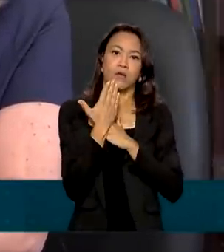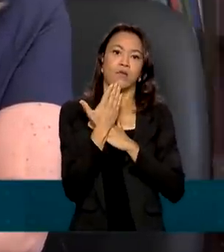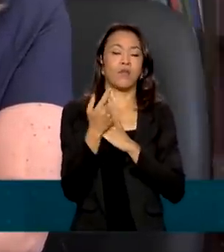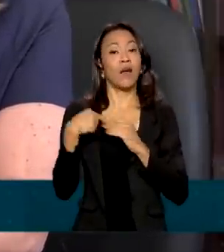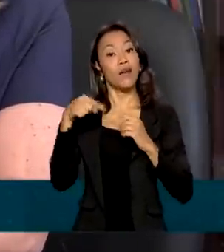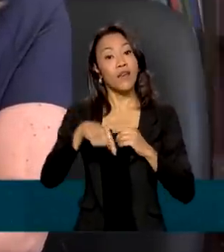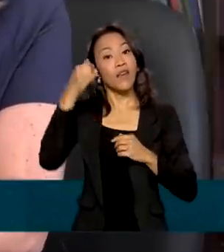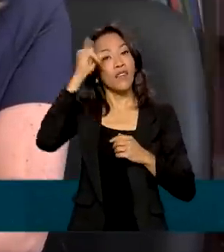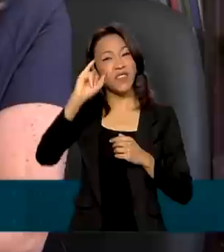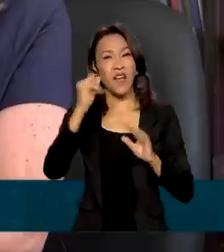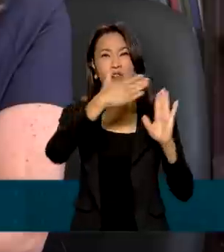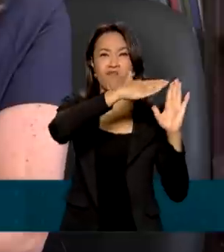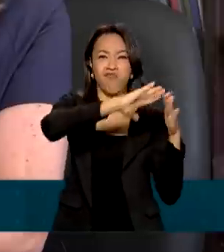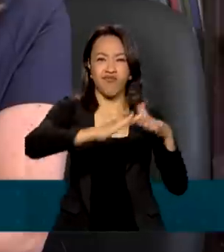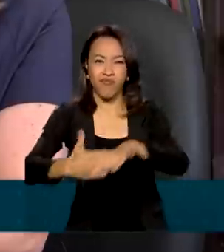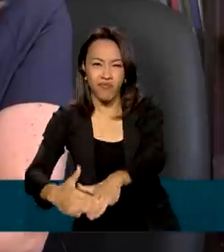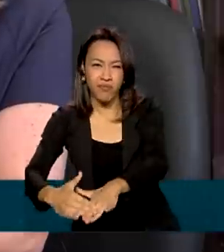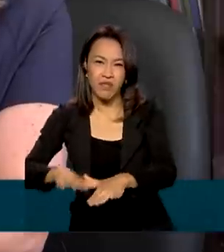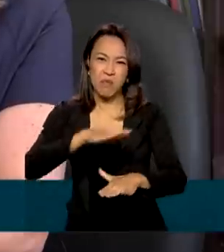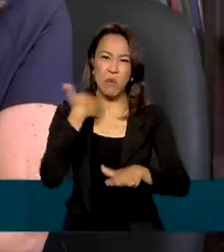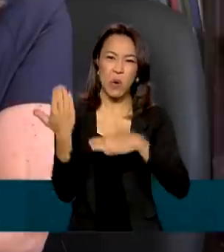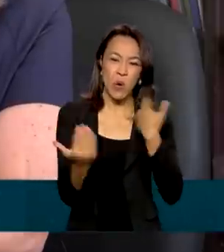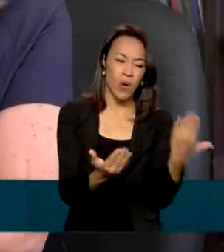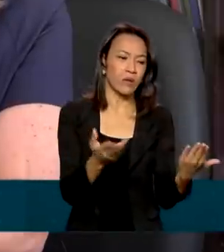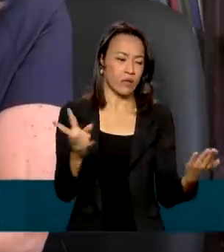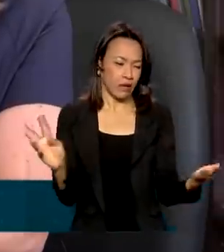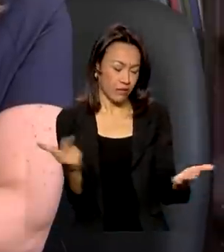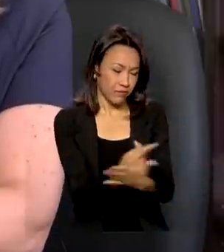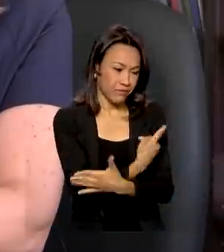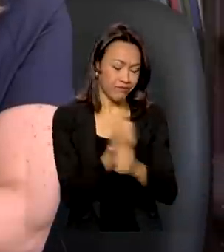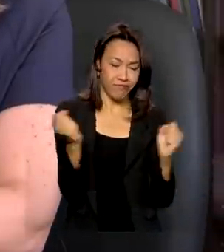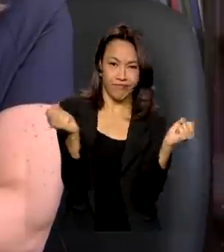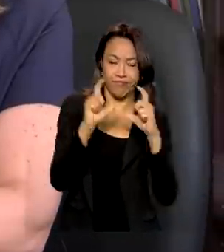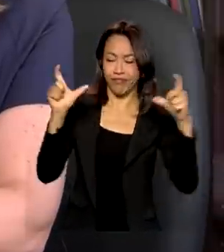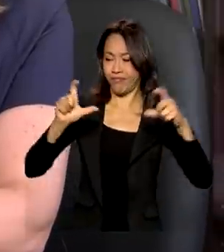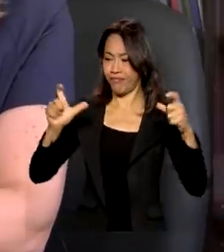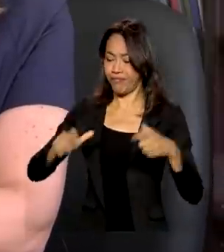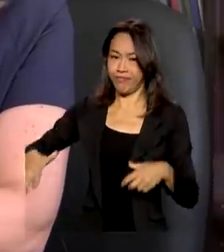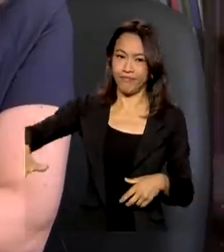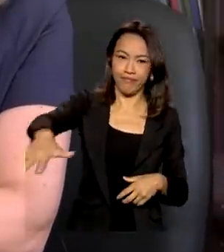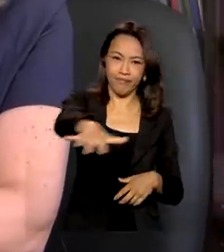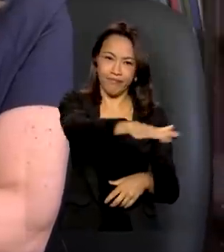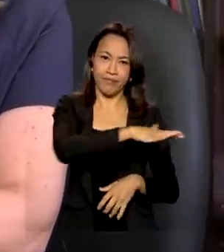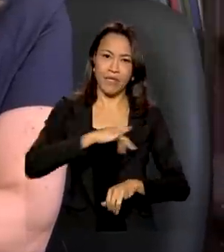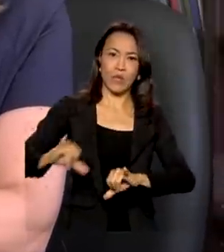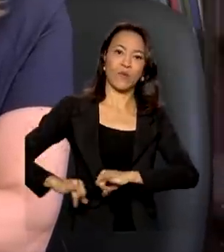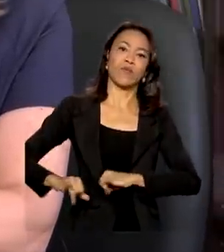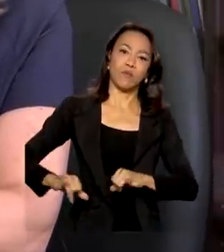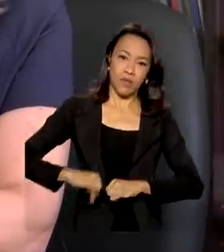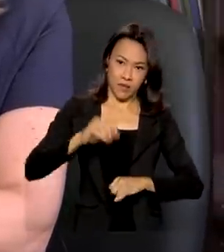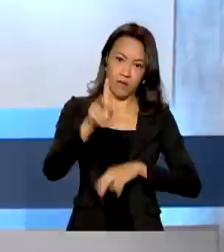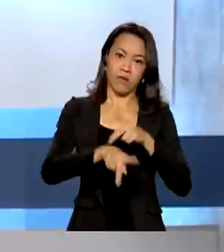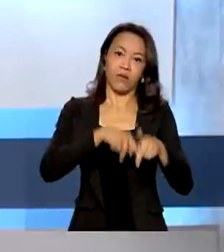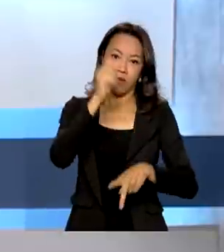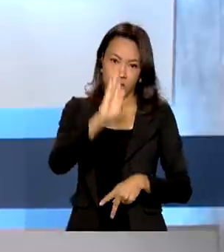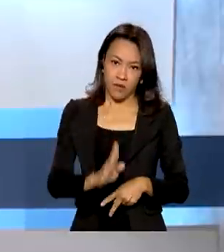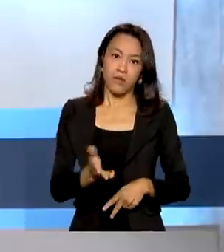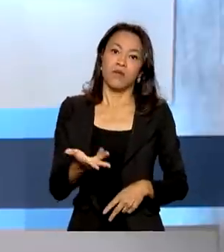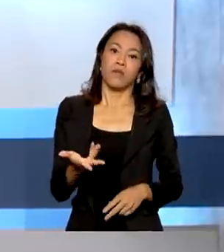desastres que tiram vidas e causam transtornos e muito sofrimento aos brasileiros.